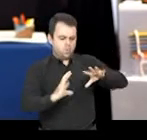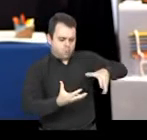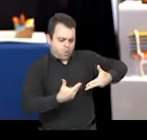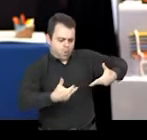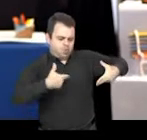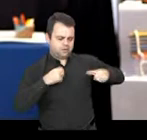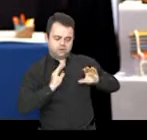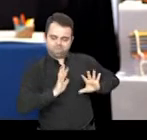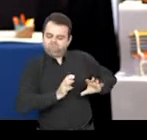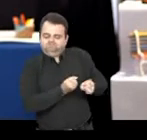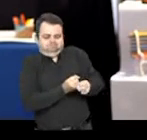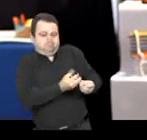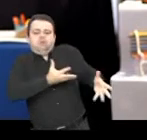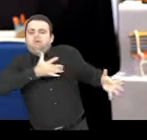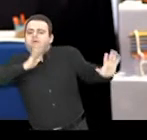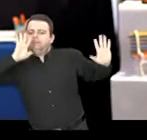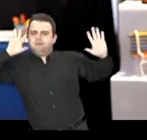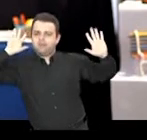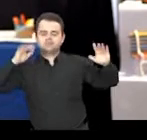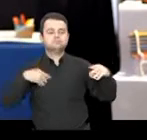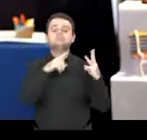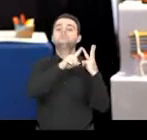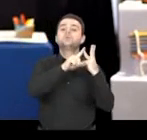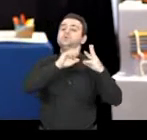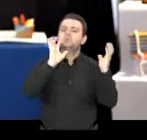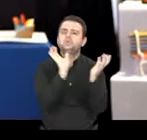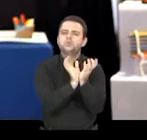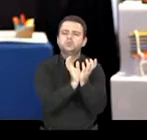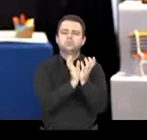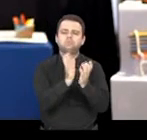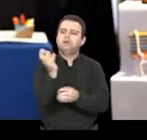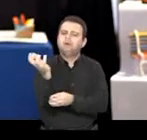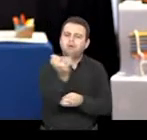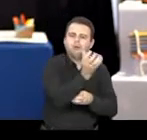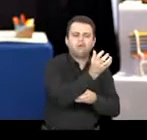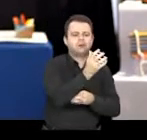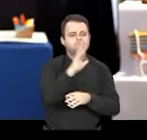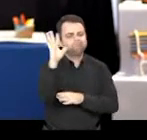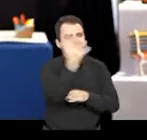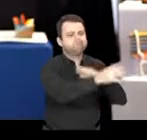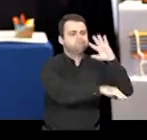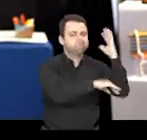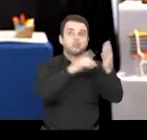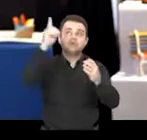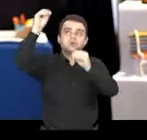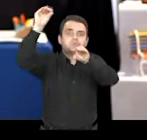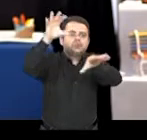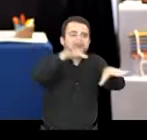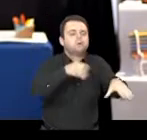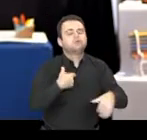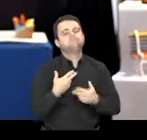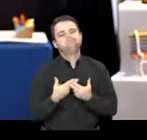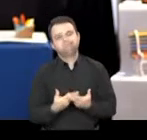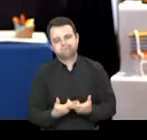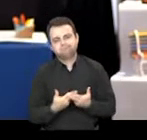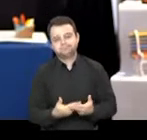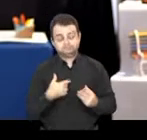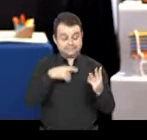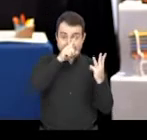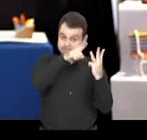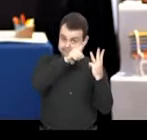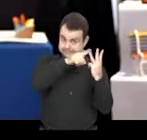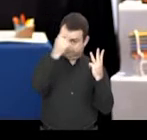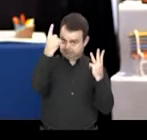desprendimento das coisas da terra. E os andarilhos, a paciência da natureza de Deus. Quero falar